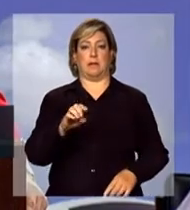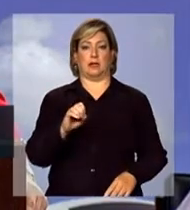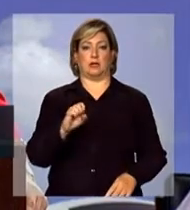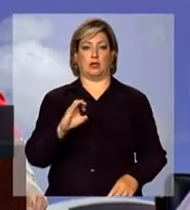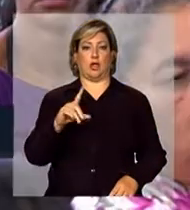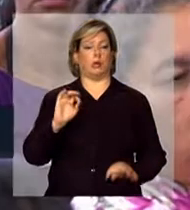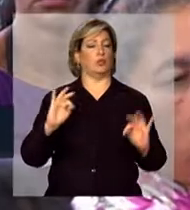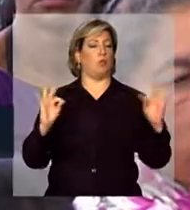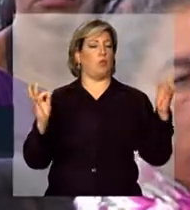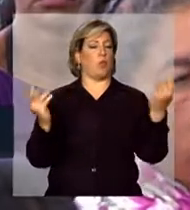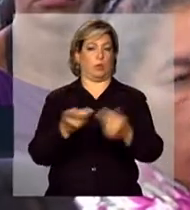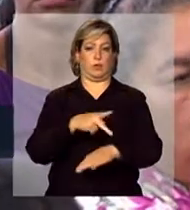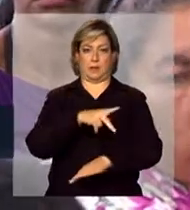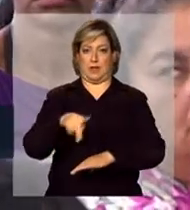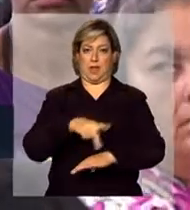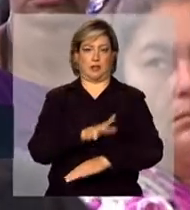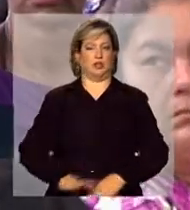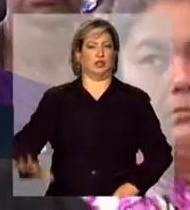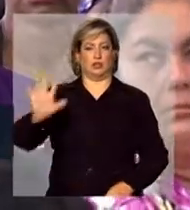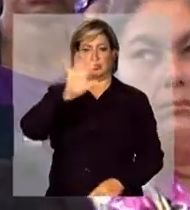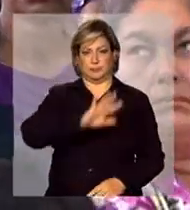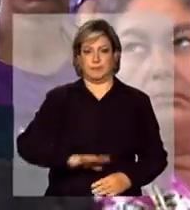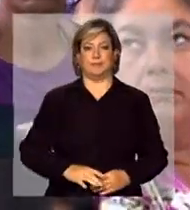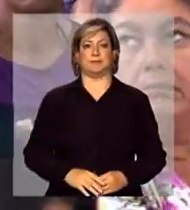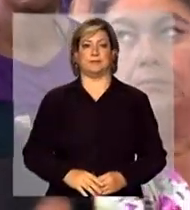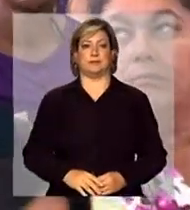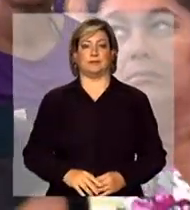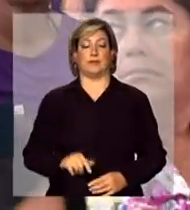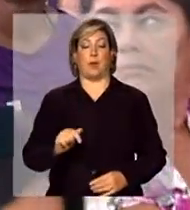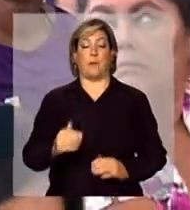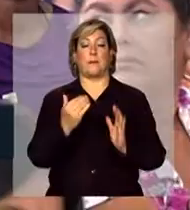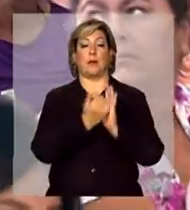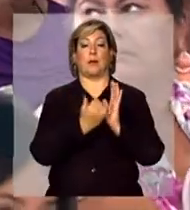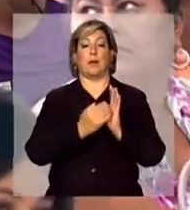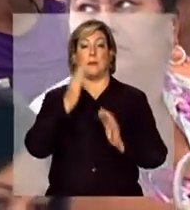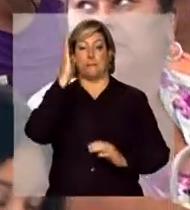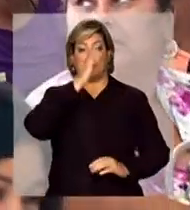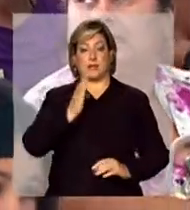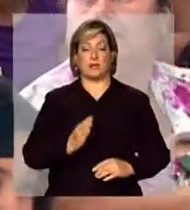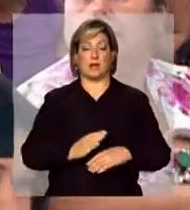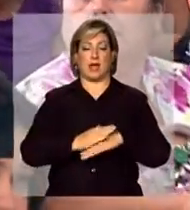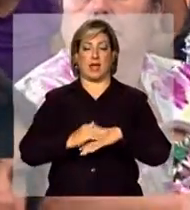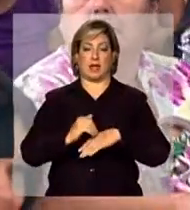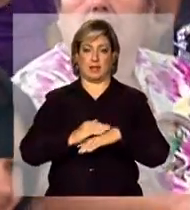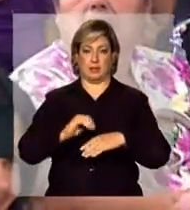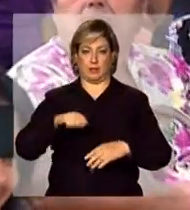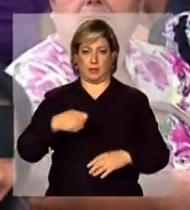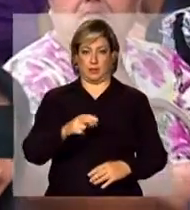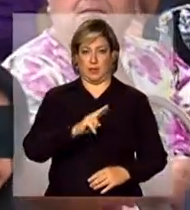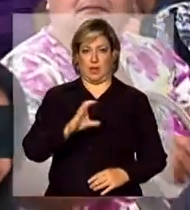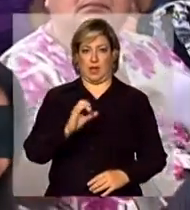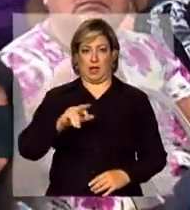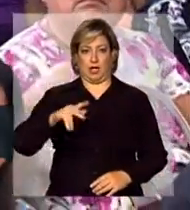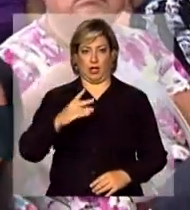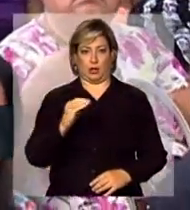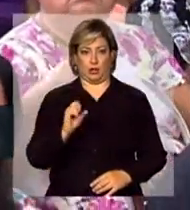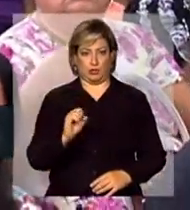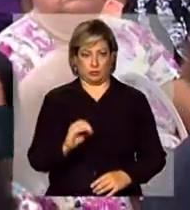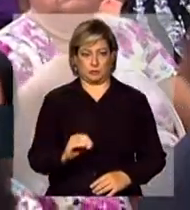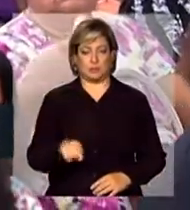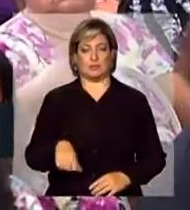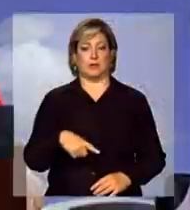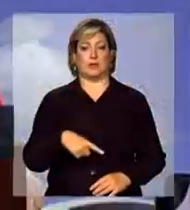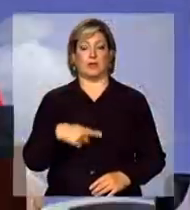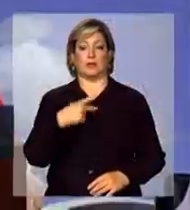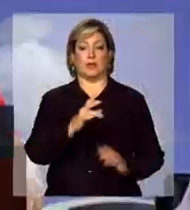todo o país. O programa Brasil Carinhoso, na sua parte, não estou falando aqui